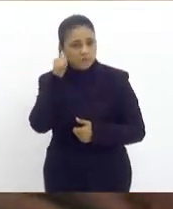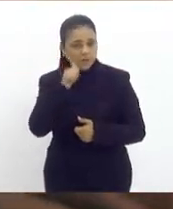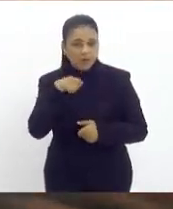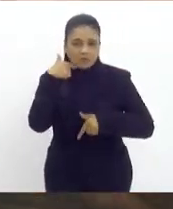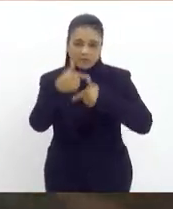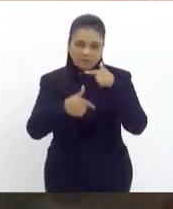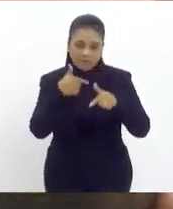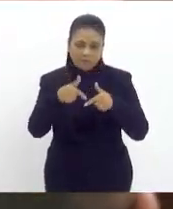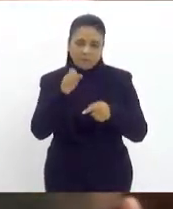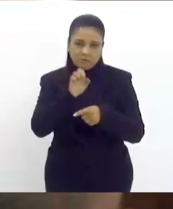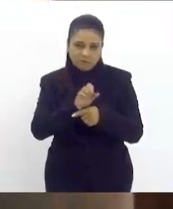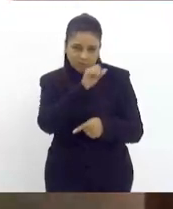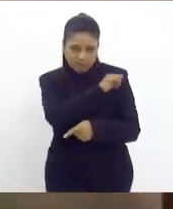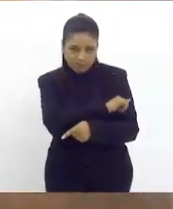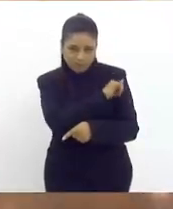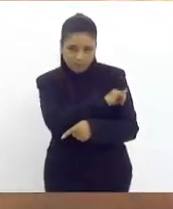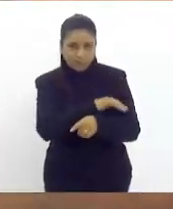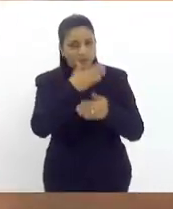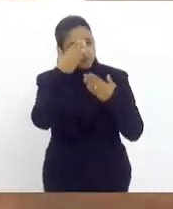Janeiro. Muito obrigada.